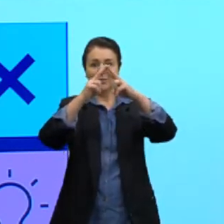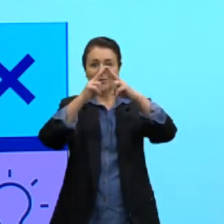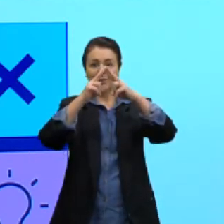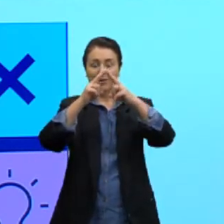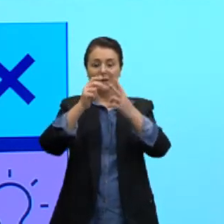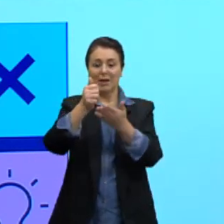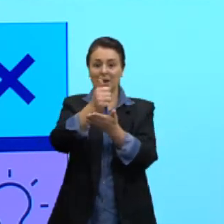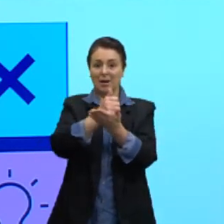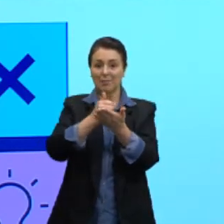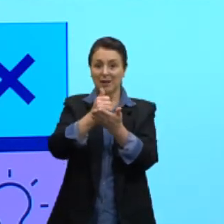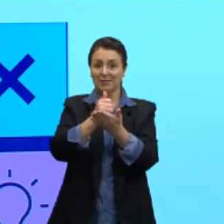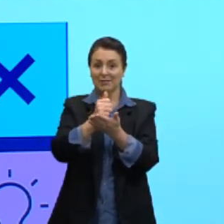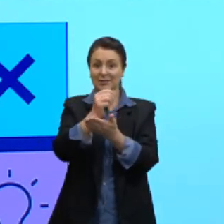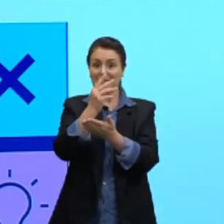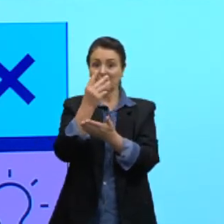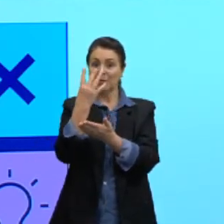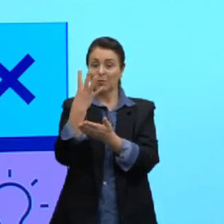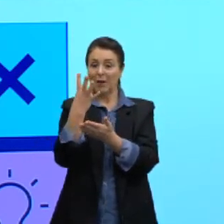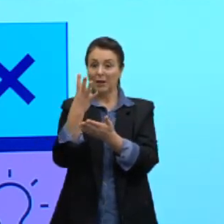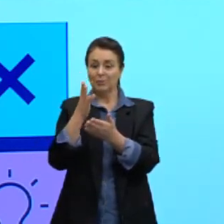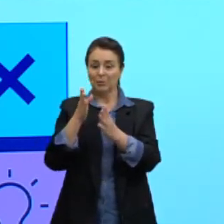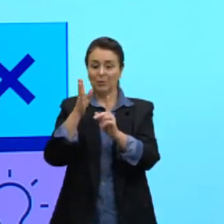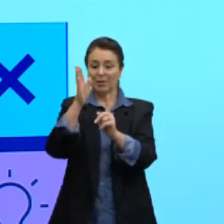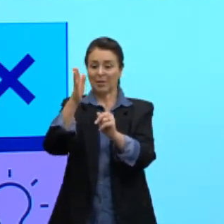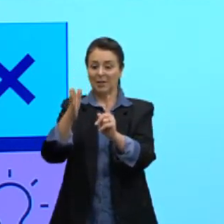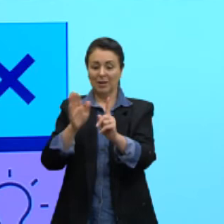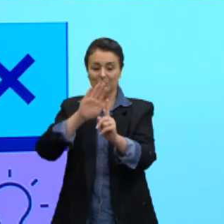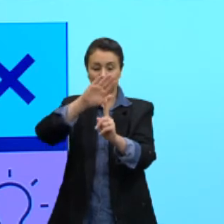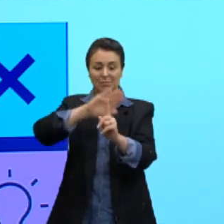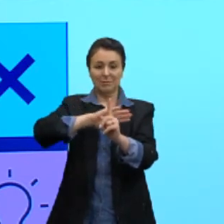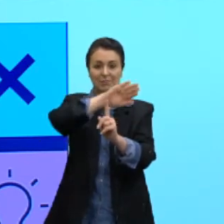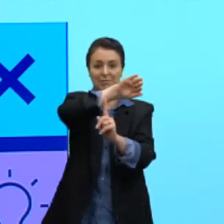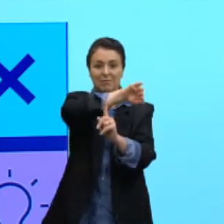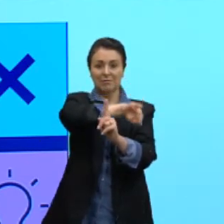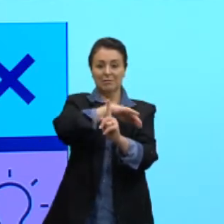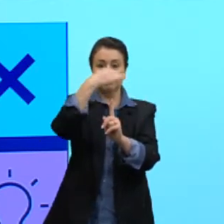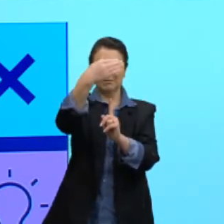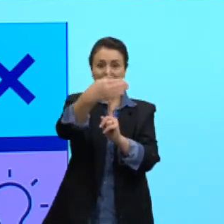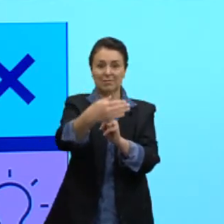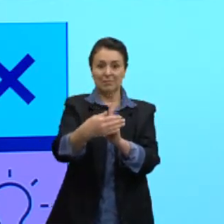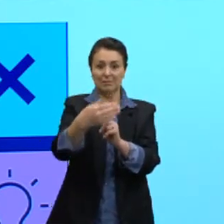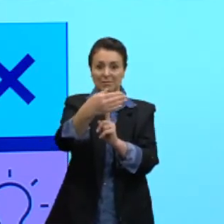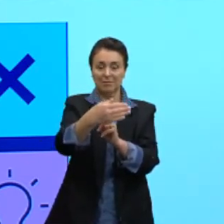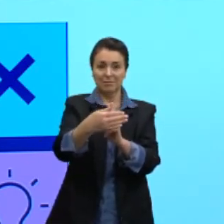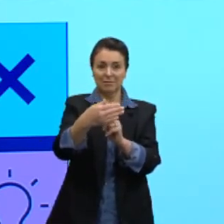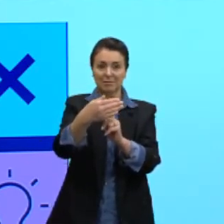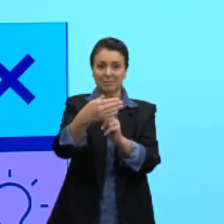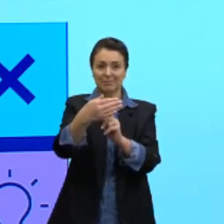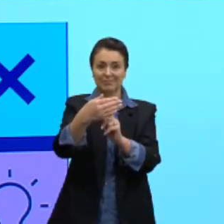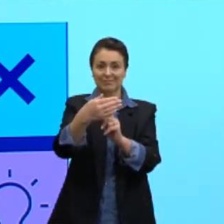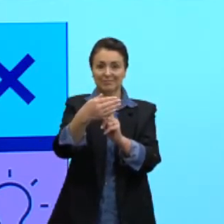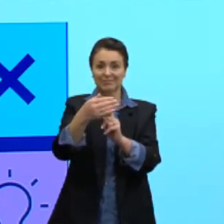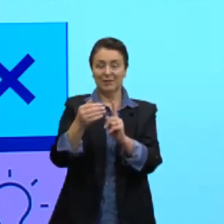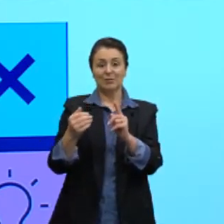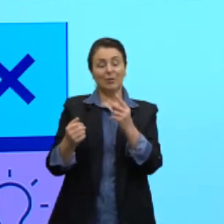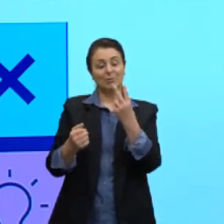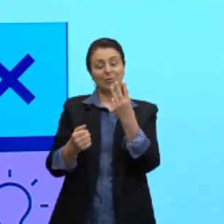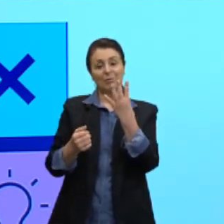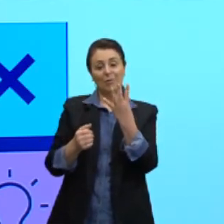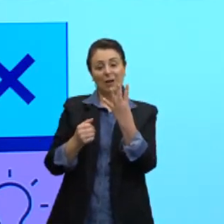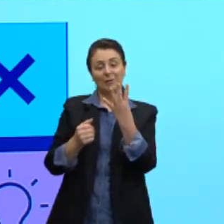lados, né, é um polígono formado por quatro lados, ele vai subir quatro faces.